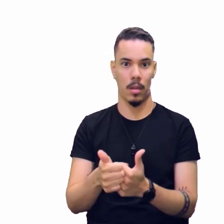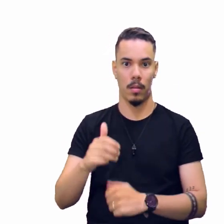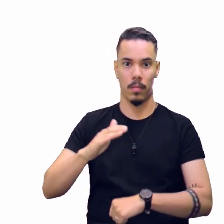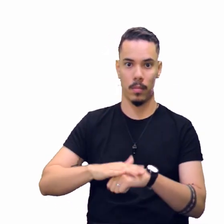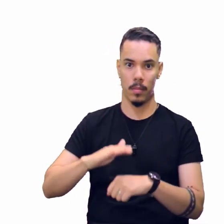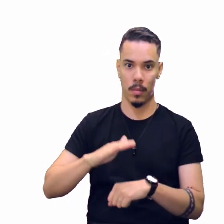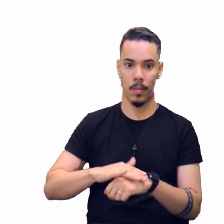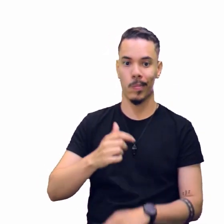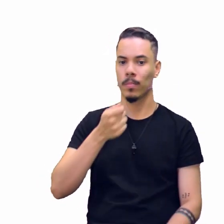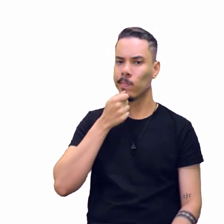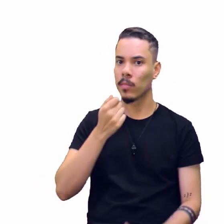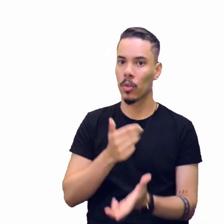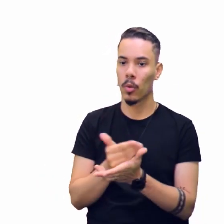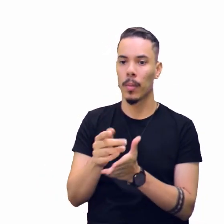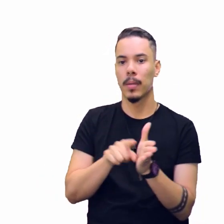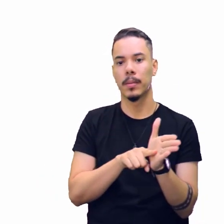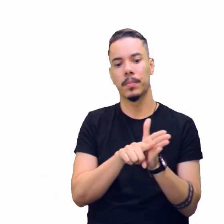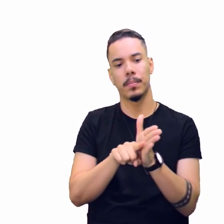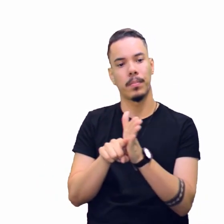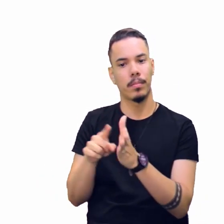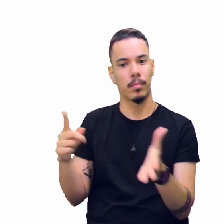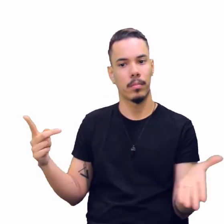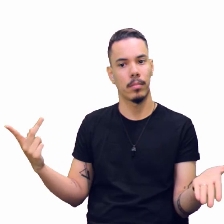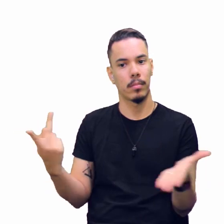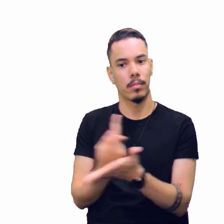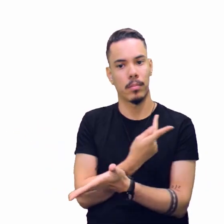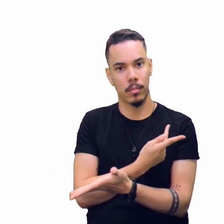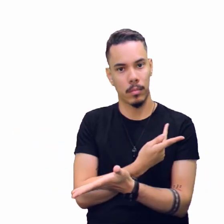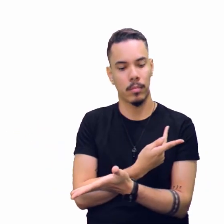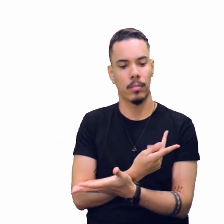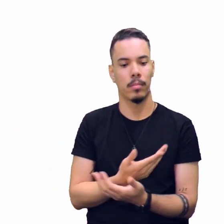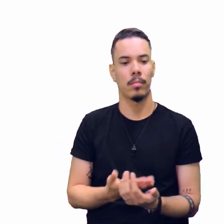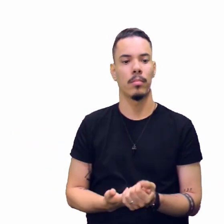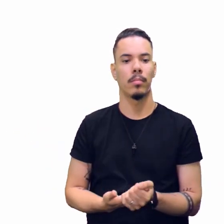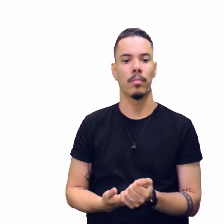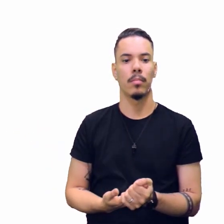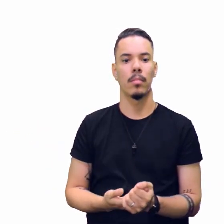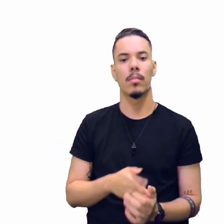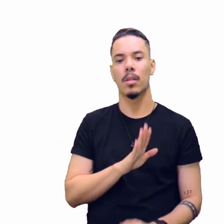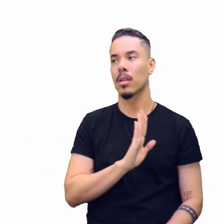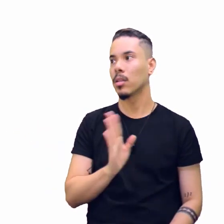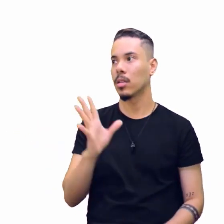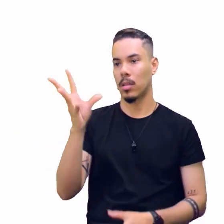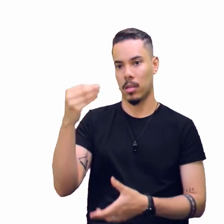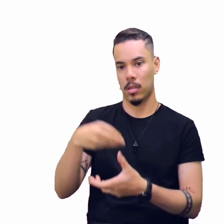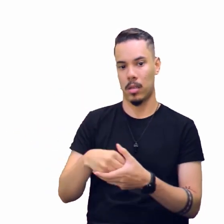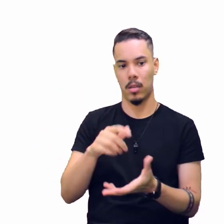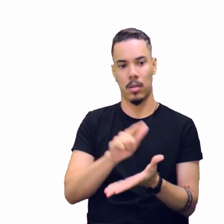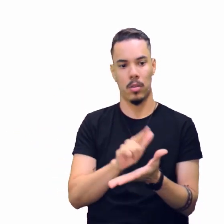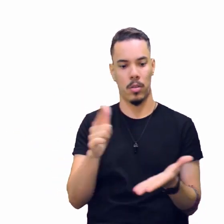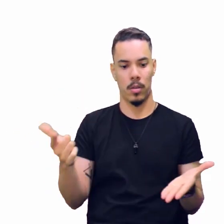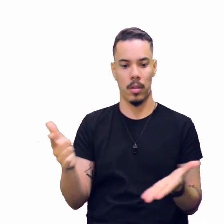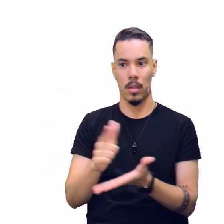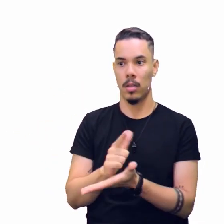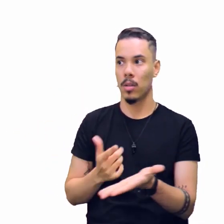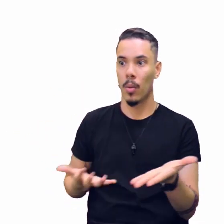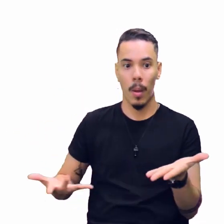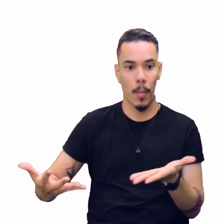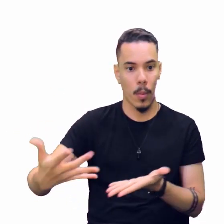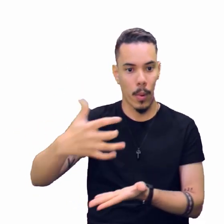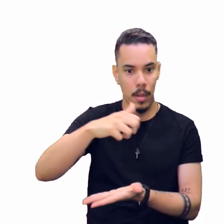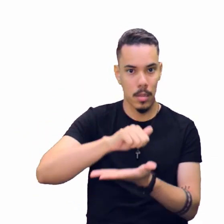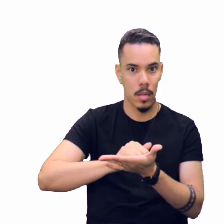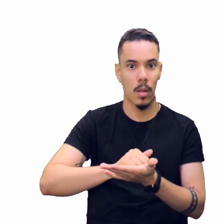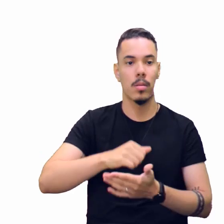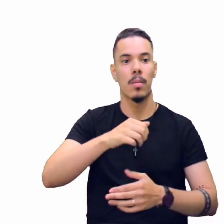repórter inicia a investigação dos fatos, dos assuntos, né? Chamada no meio jornalístico de apuração. A